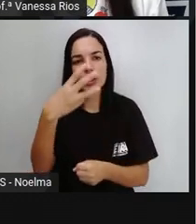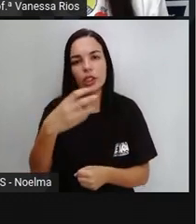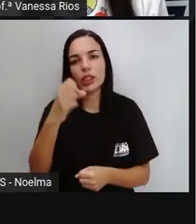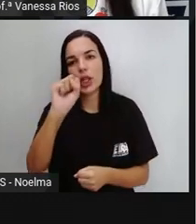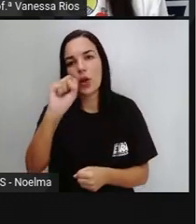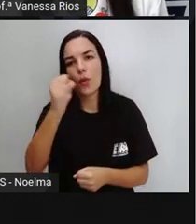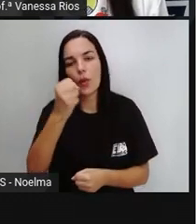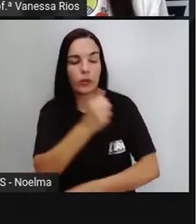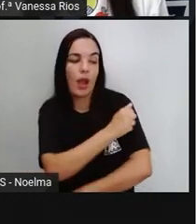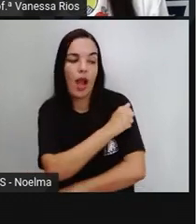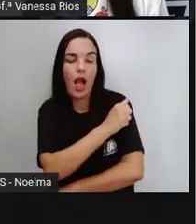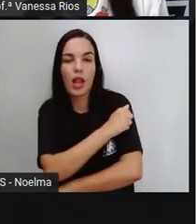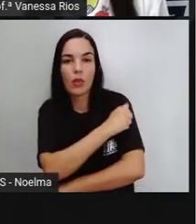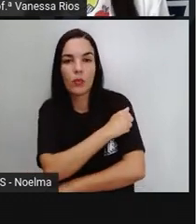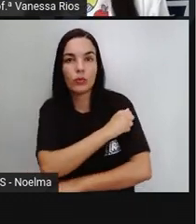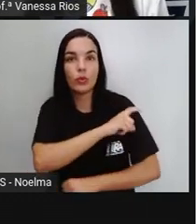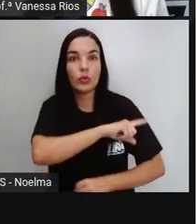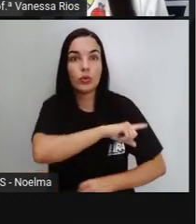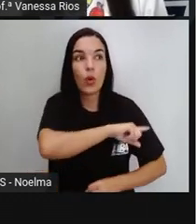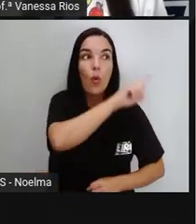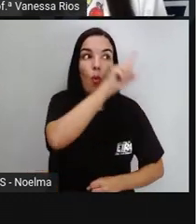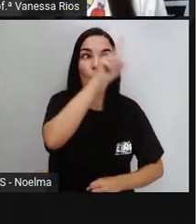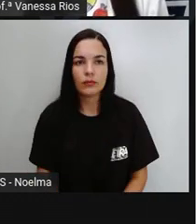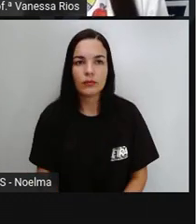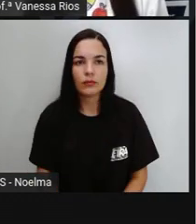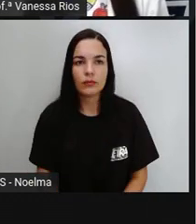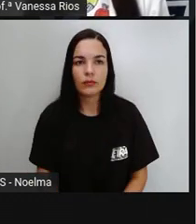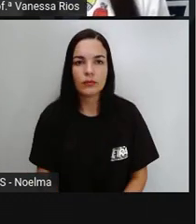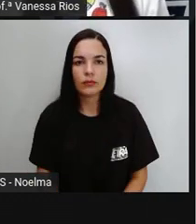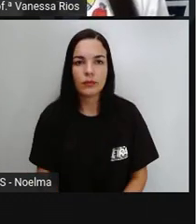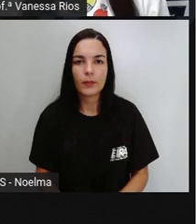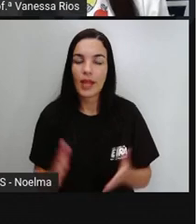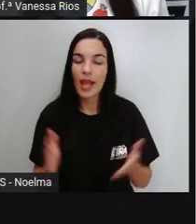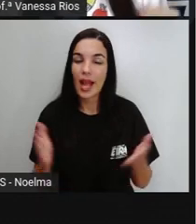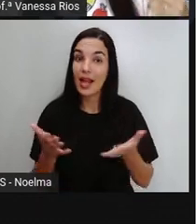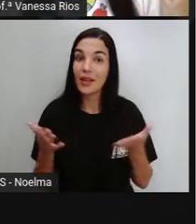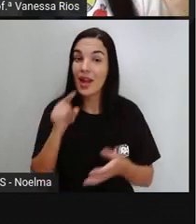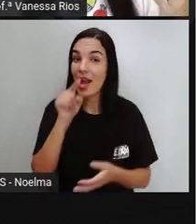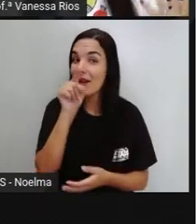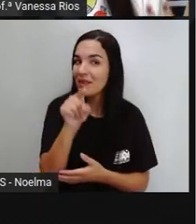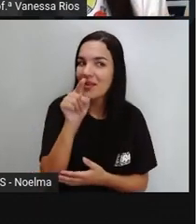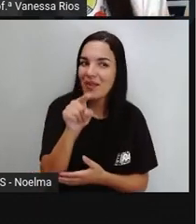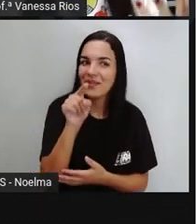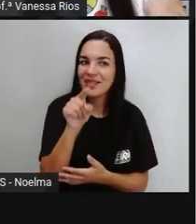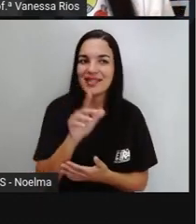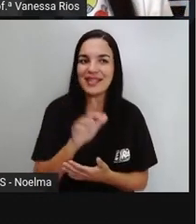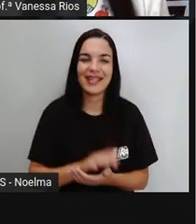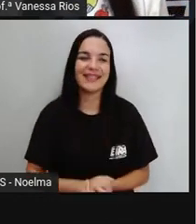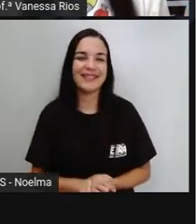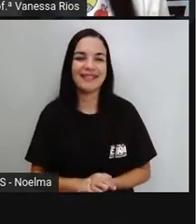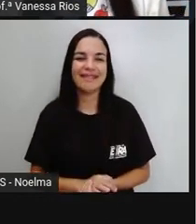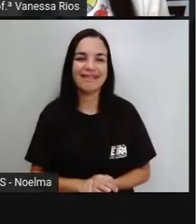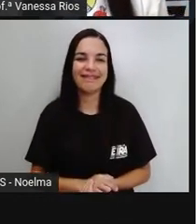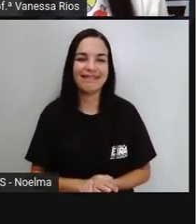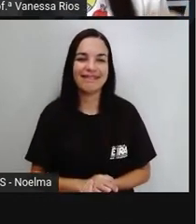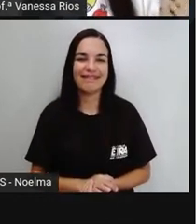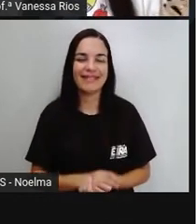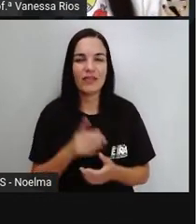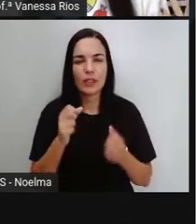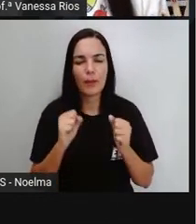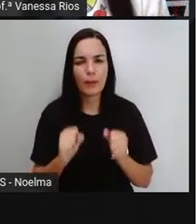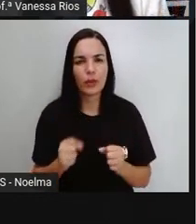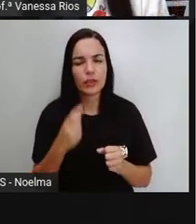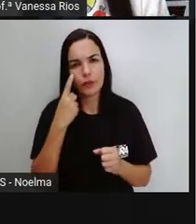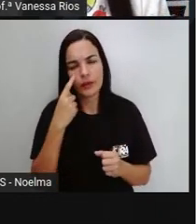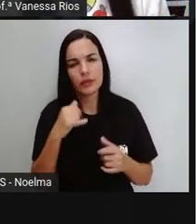38 estudantes. E aí agora é com você, tá certo? Observando